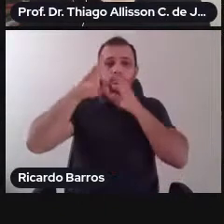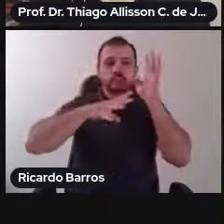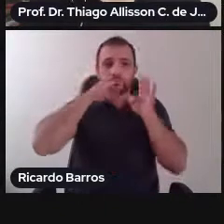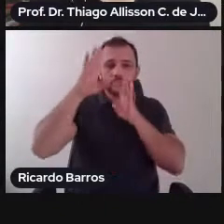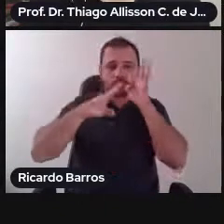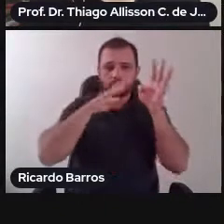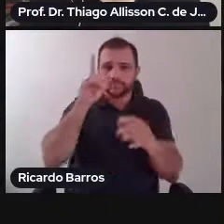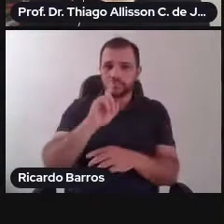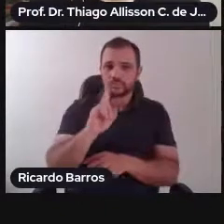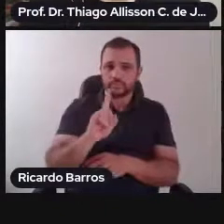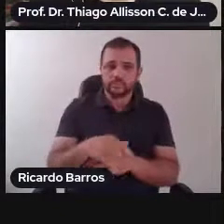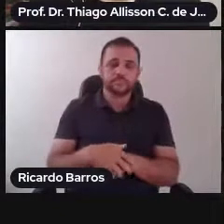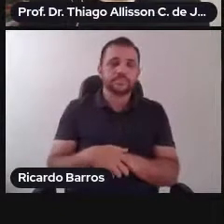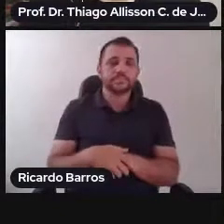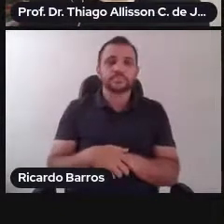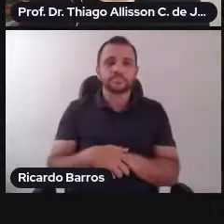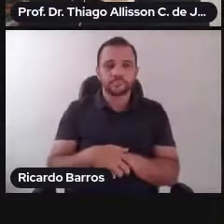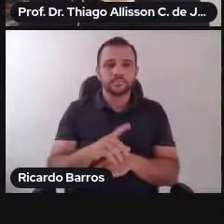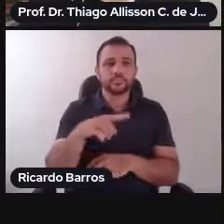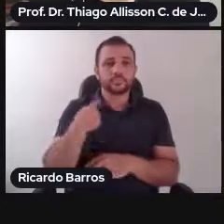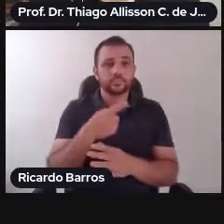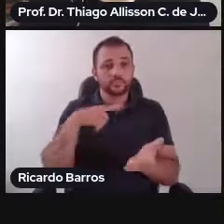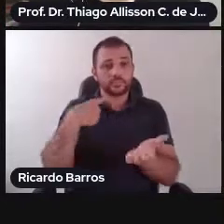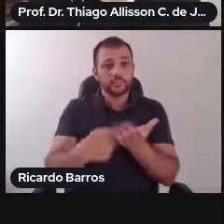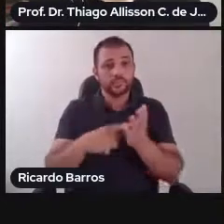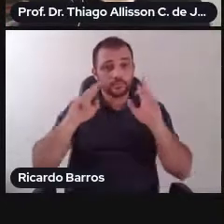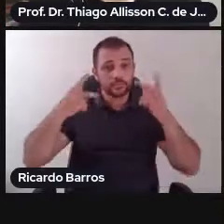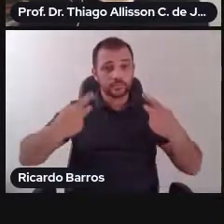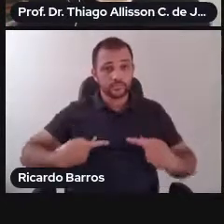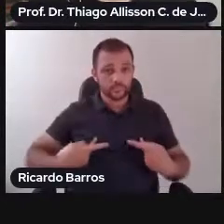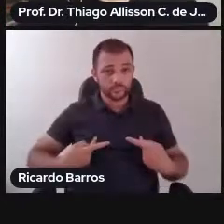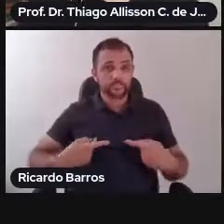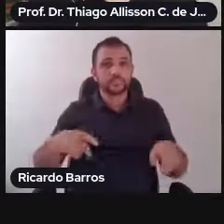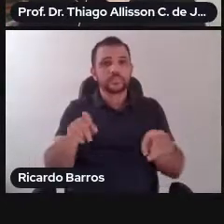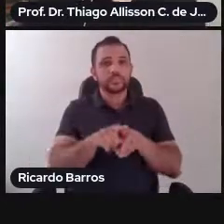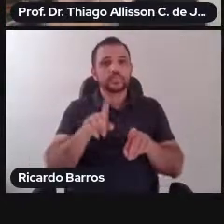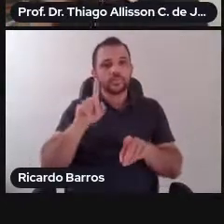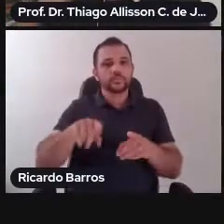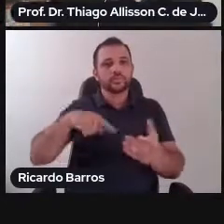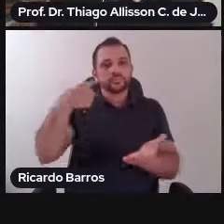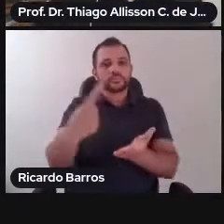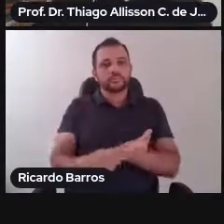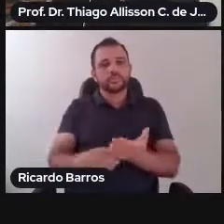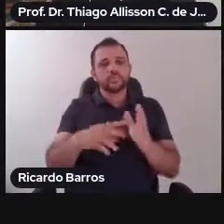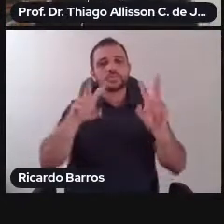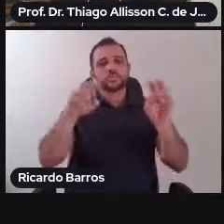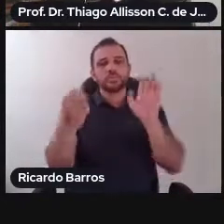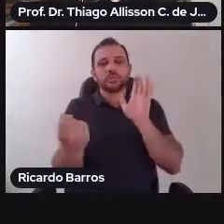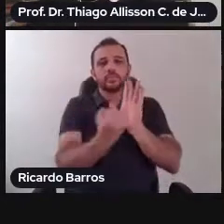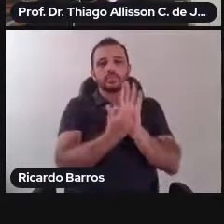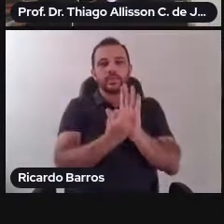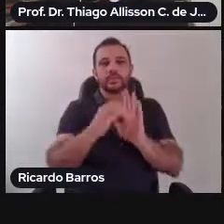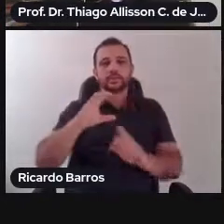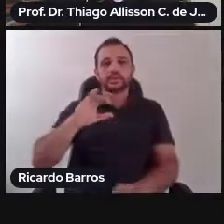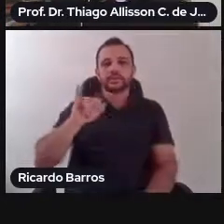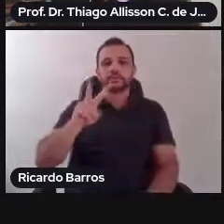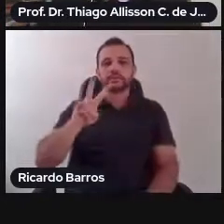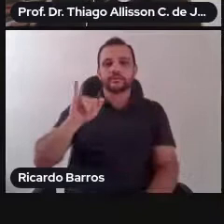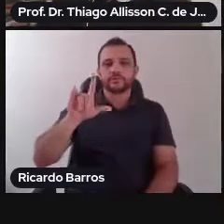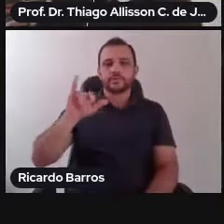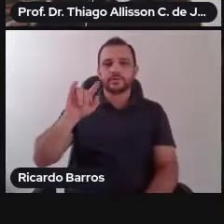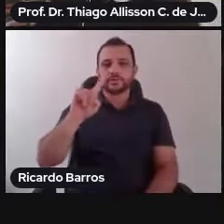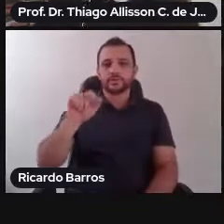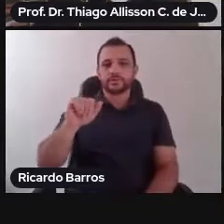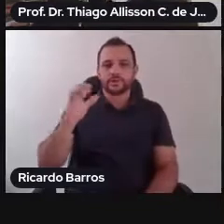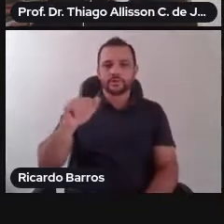Então esse nosso compromisso humanitário é também um compromisso de marco civilizatório. Aqui então uma provocação para então vislumbrar que